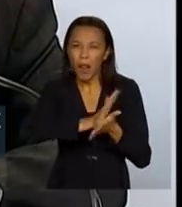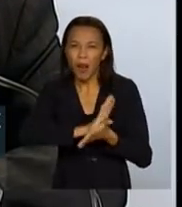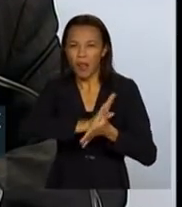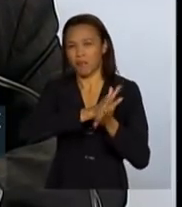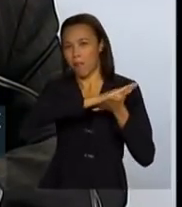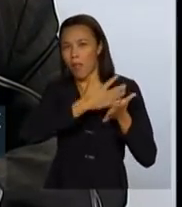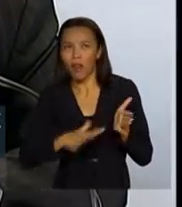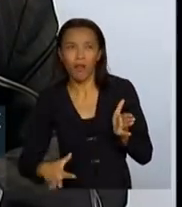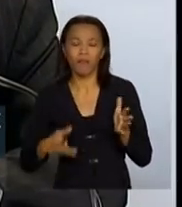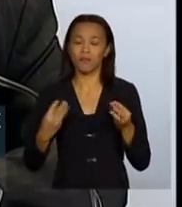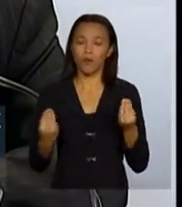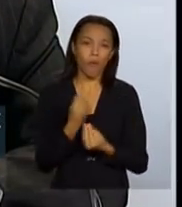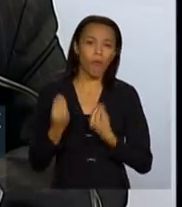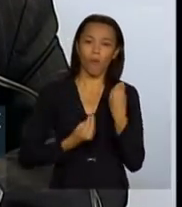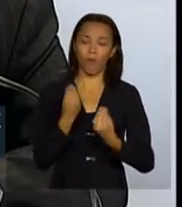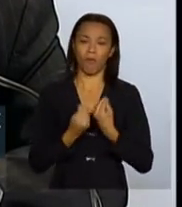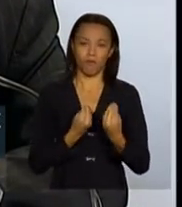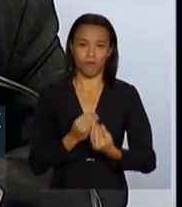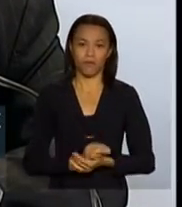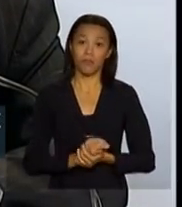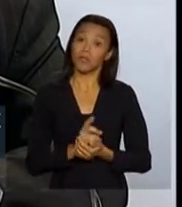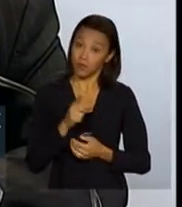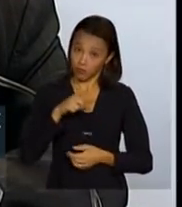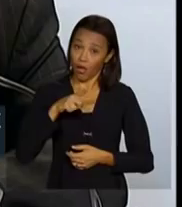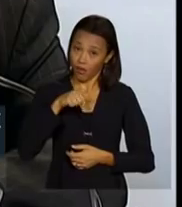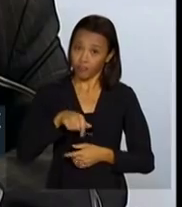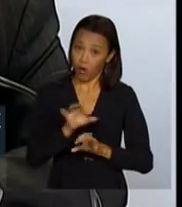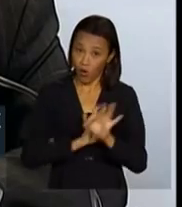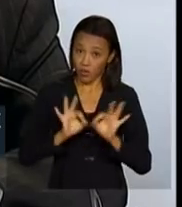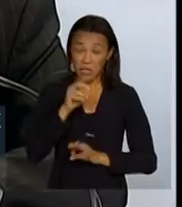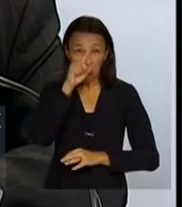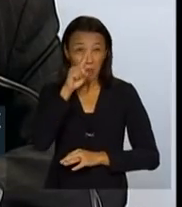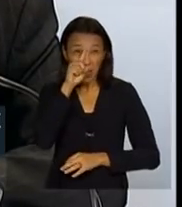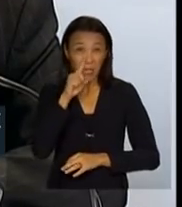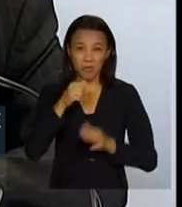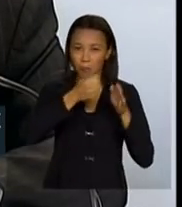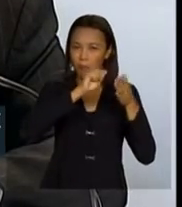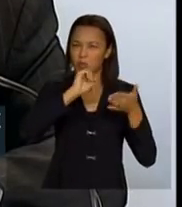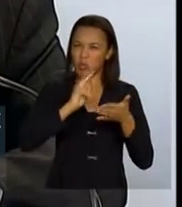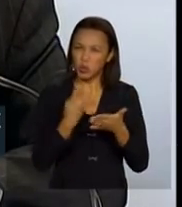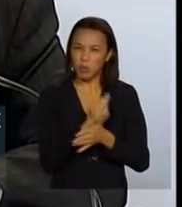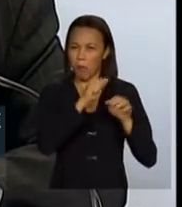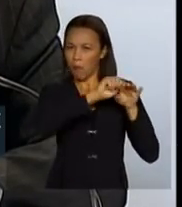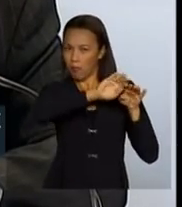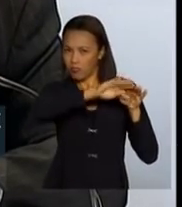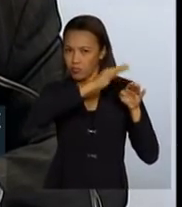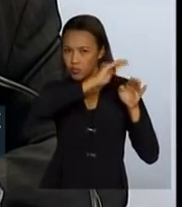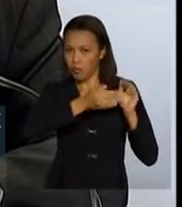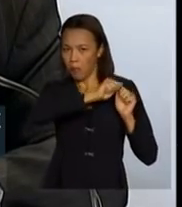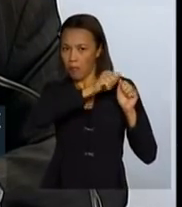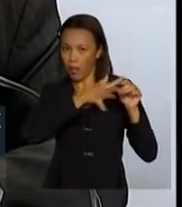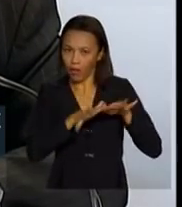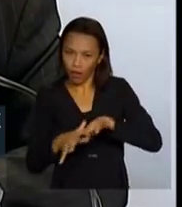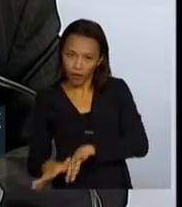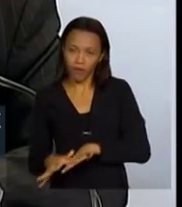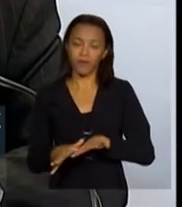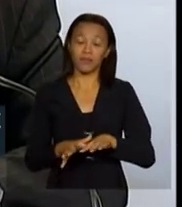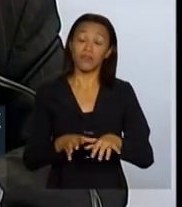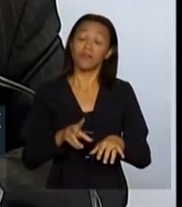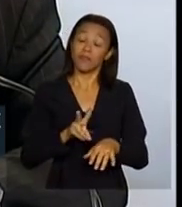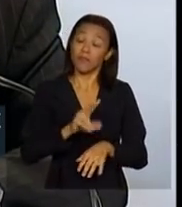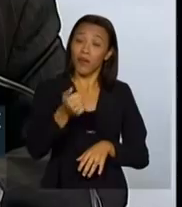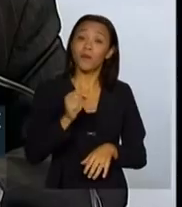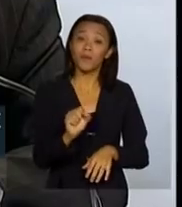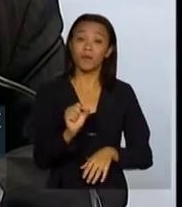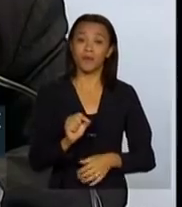de monitoramento de situações de risco, de deslizamento, de outras situações, e, certamente, isso também